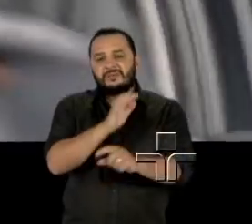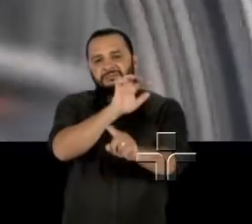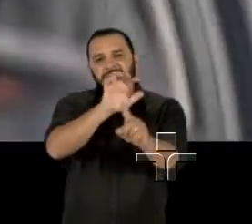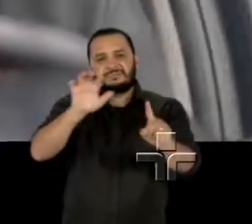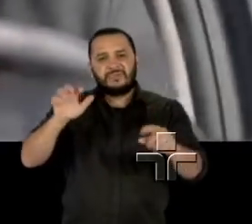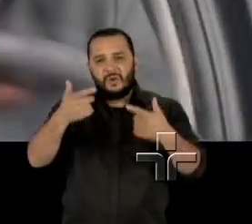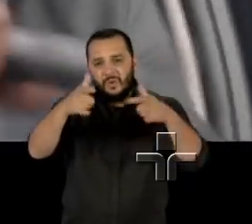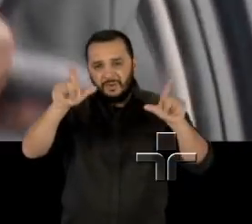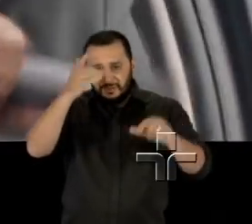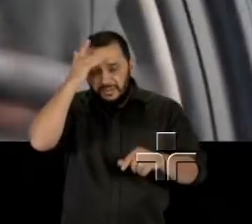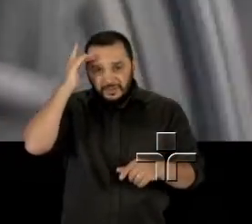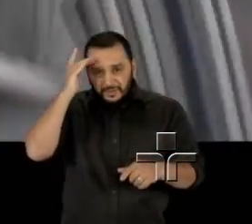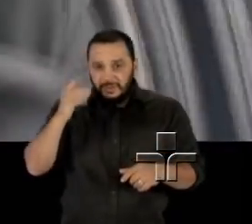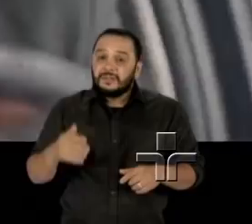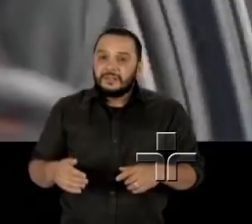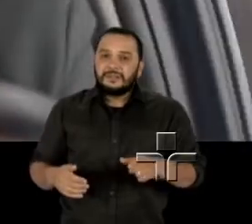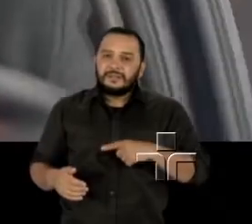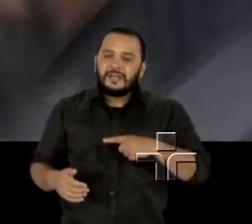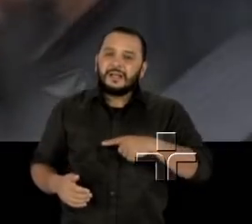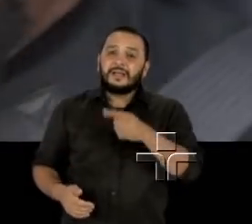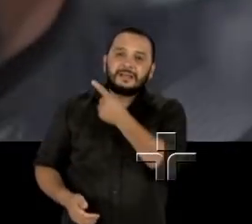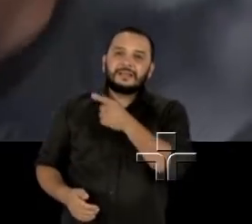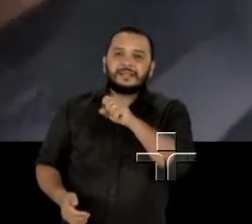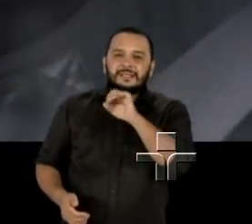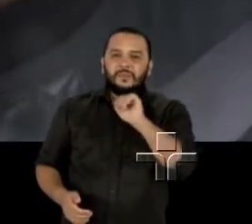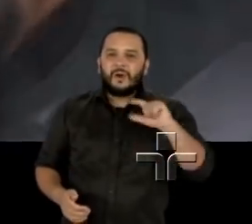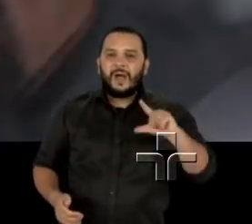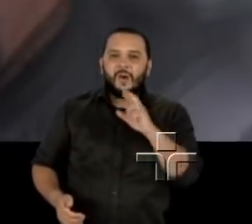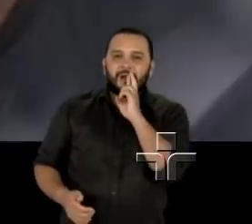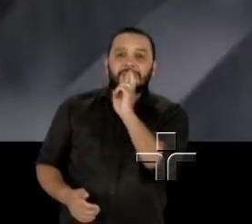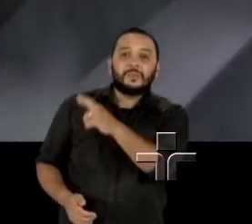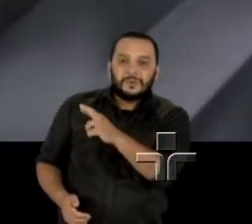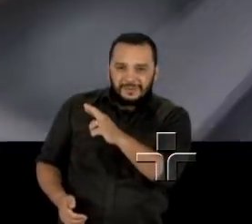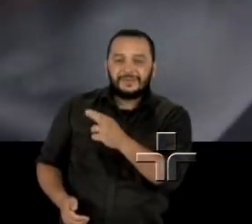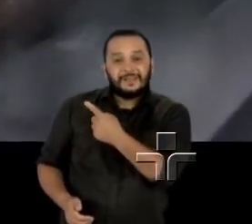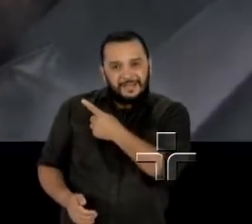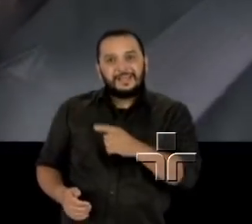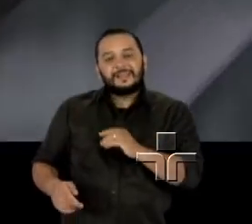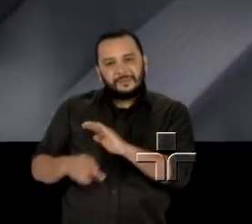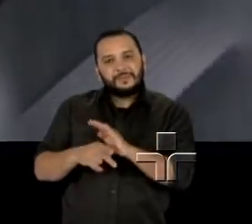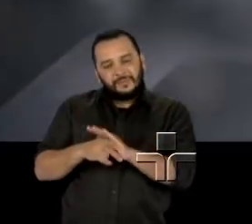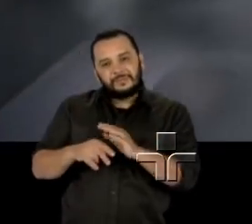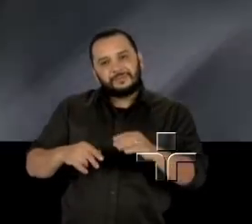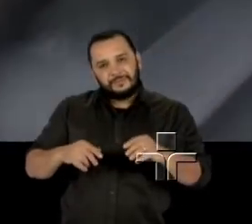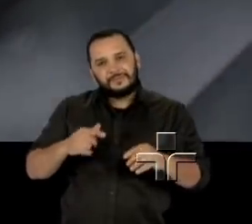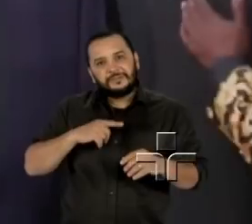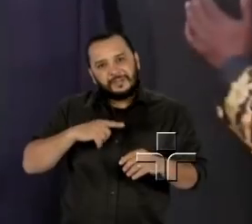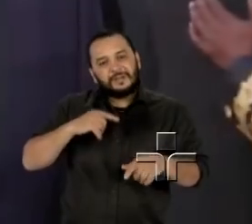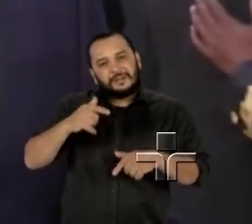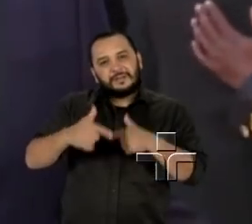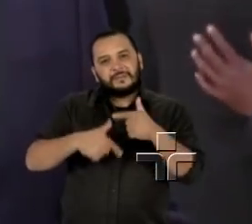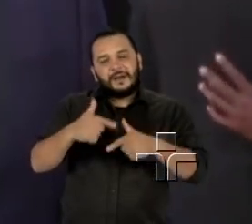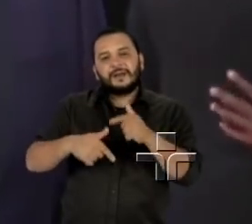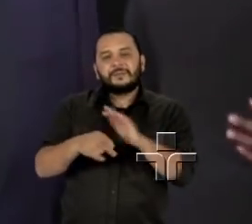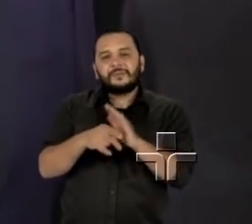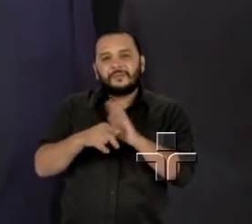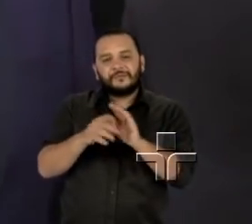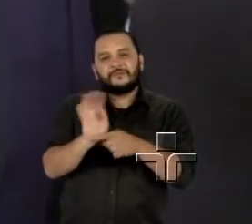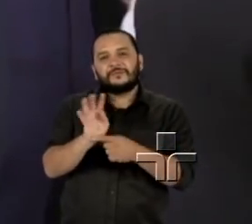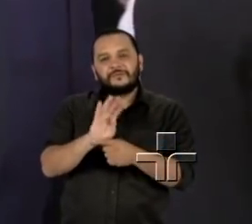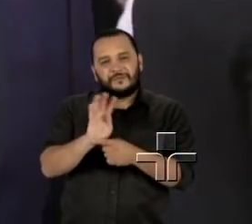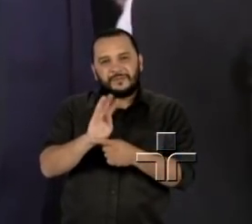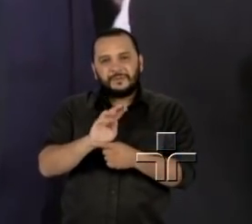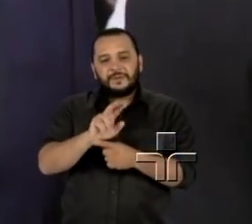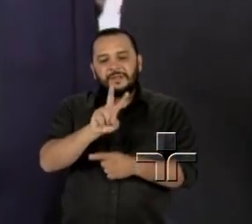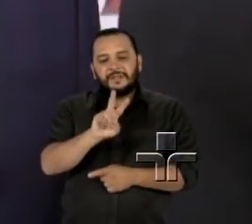Uma resposta veio com muita elegância do ator Samuel L. Jackson, que vive o personagem Nick Fury, dos Vingadores. Ele afirmou ao jornal